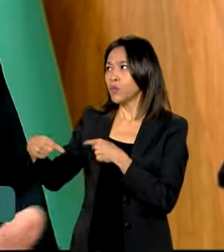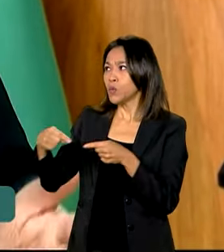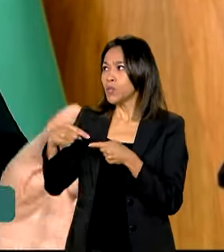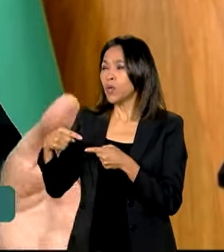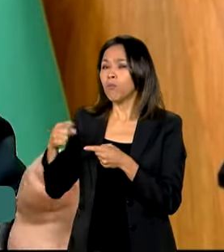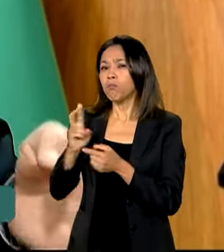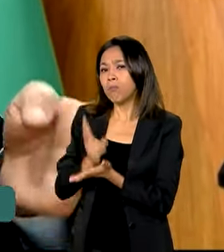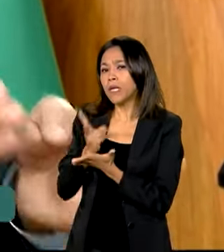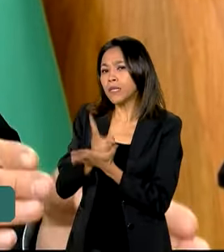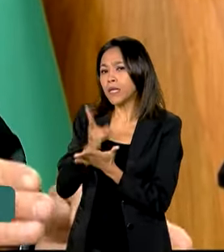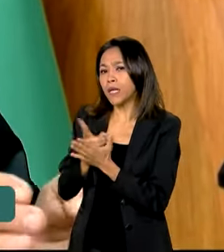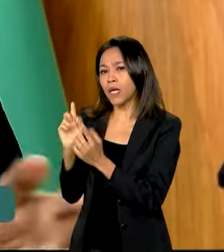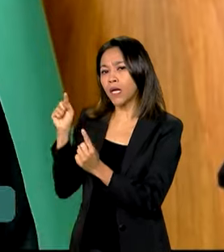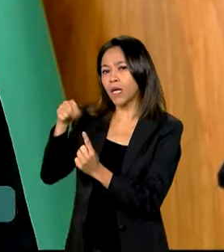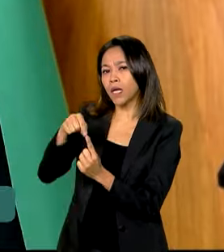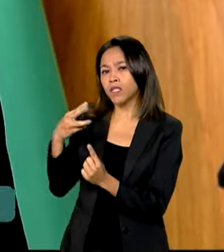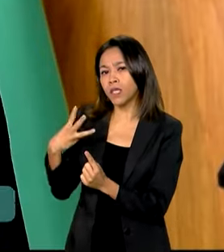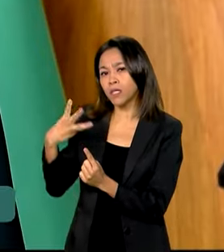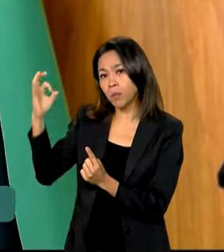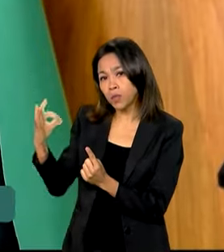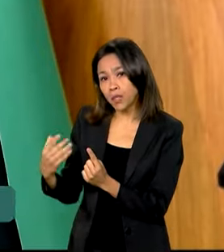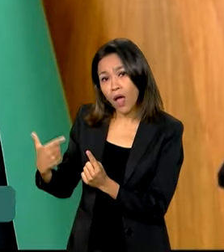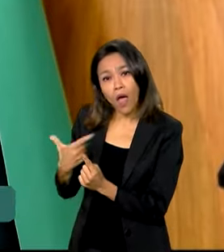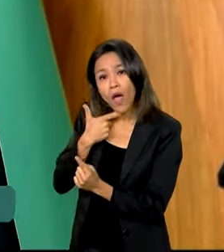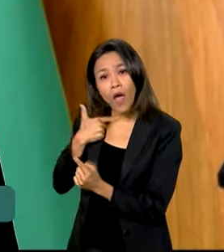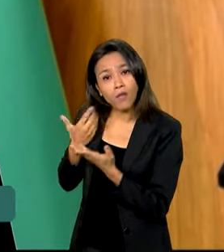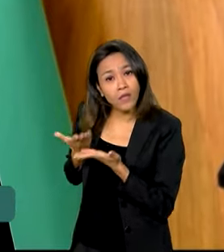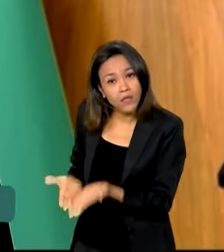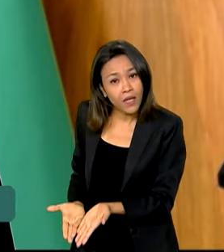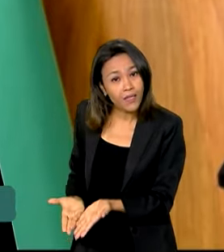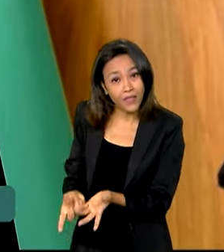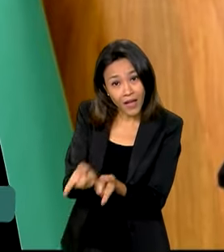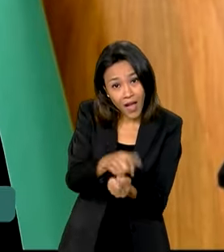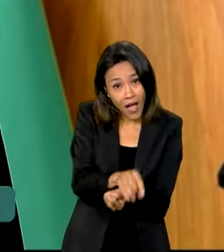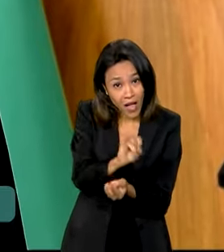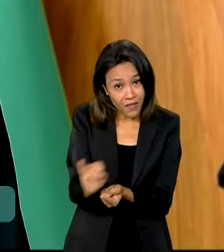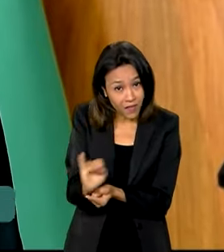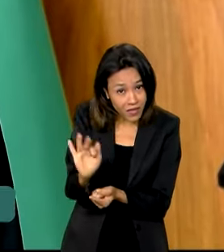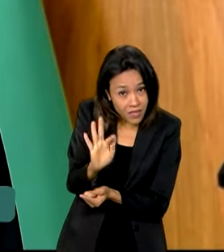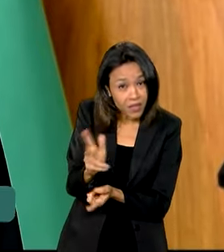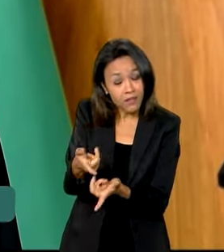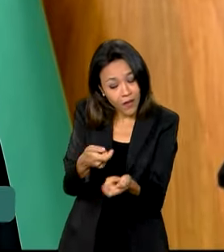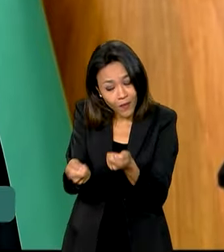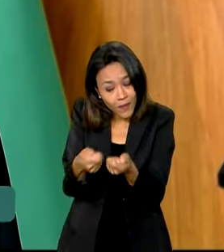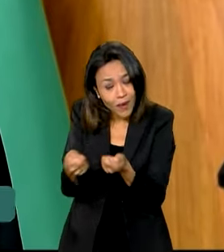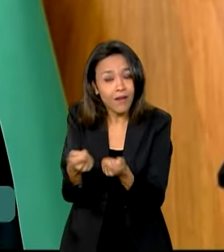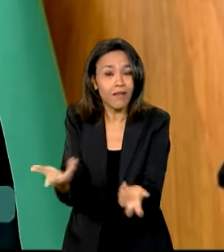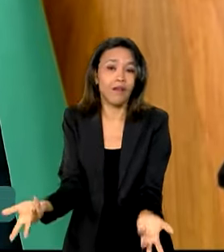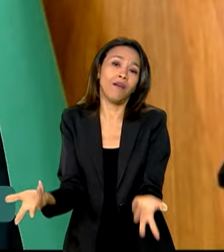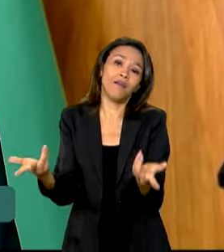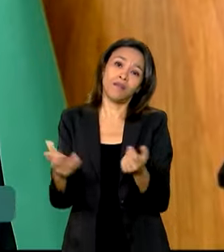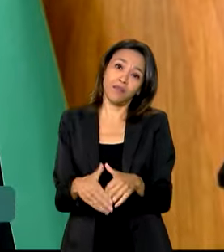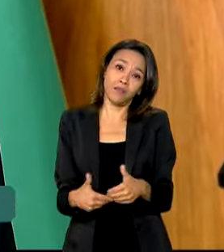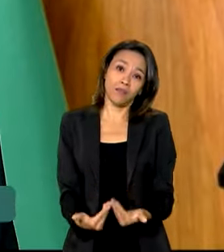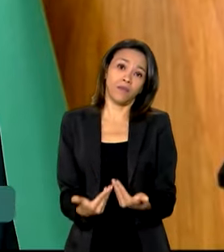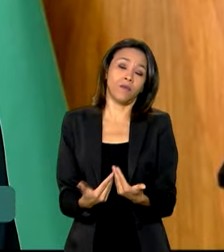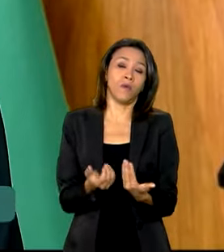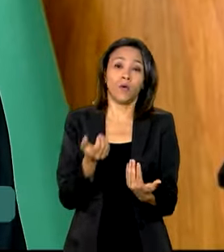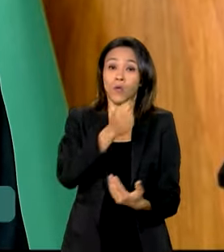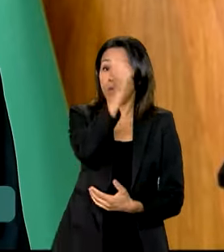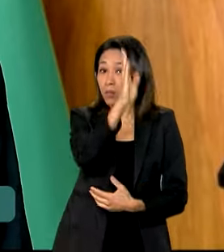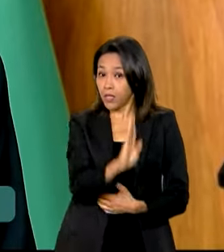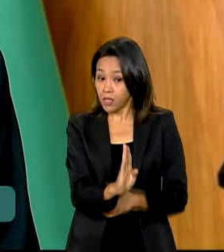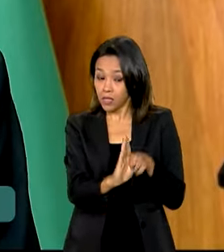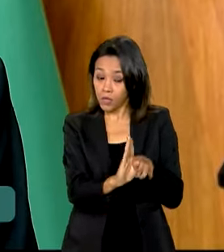3%, que é um desejo. A inflação está totalmente controlada, totalmente controlada. Então, o Brasil